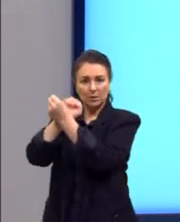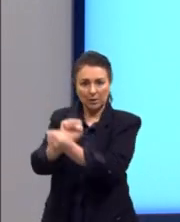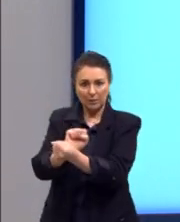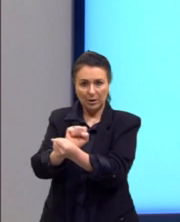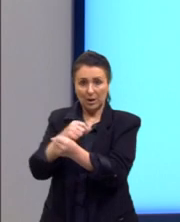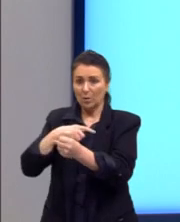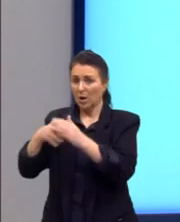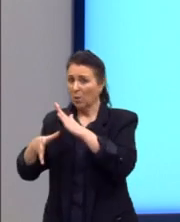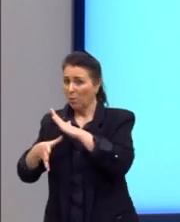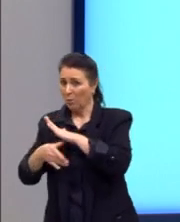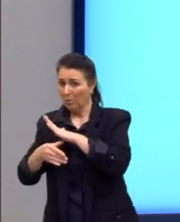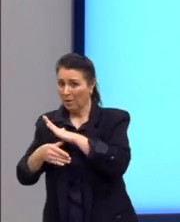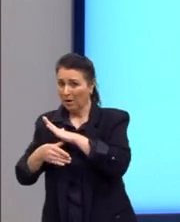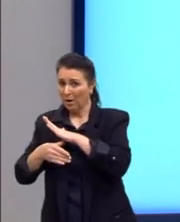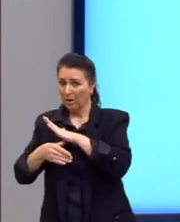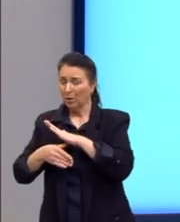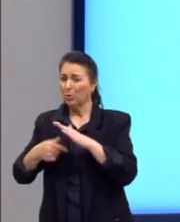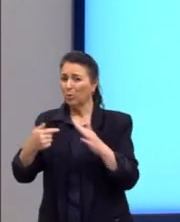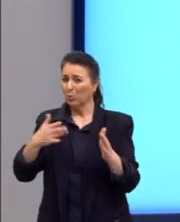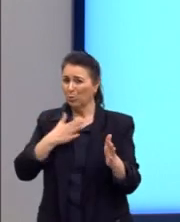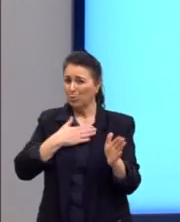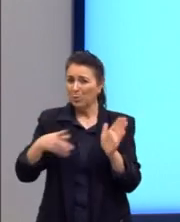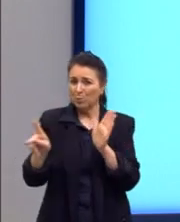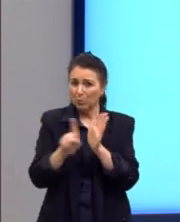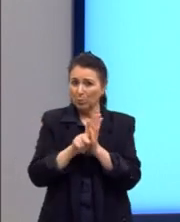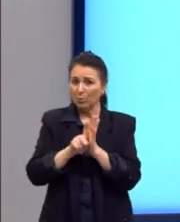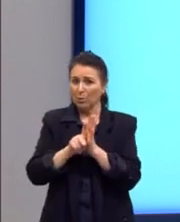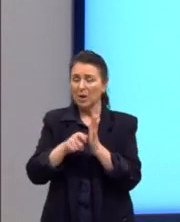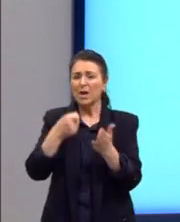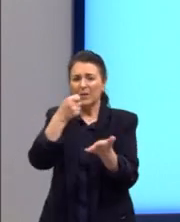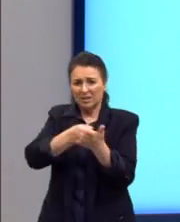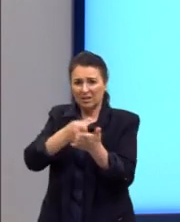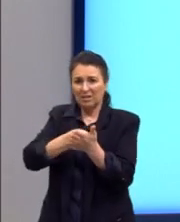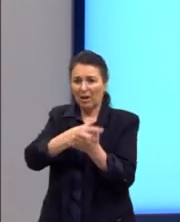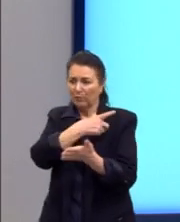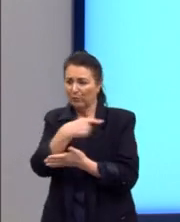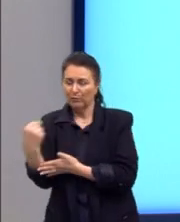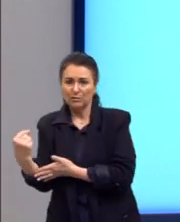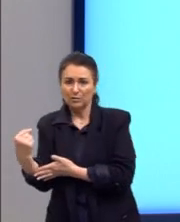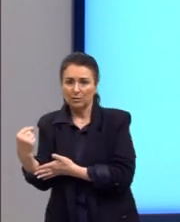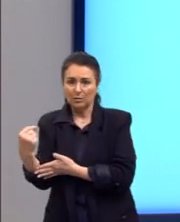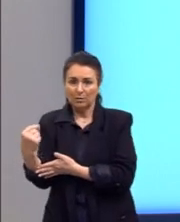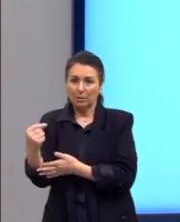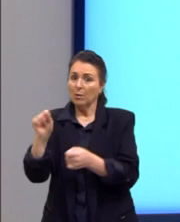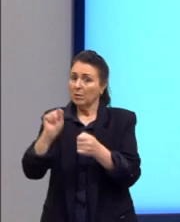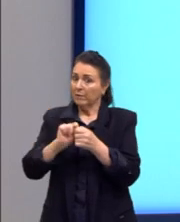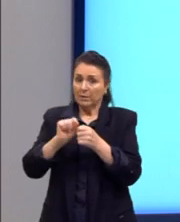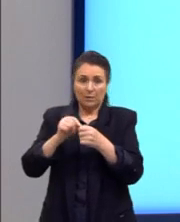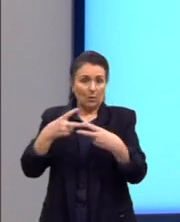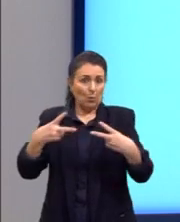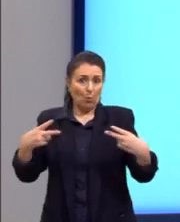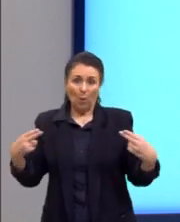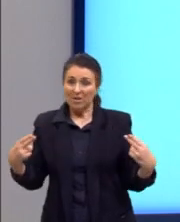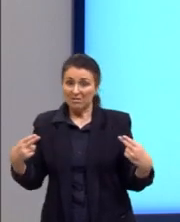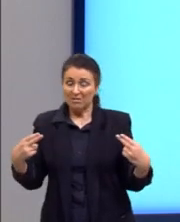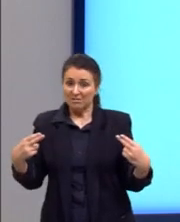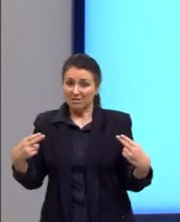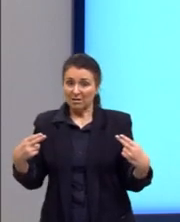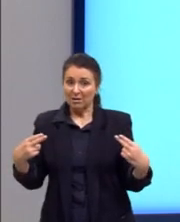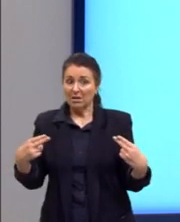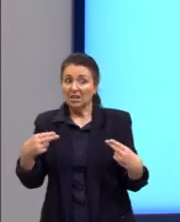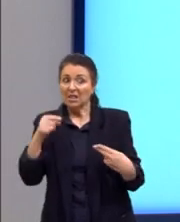mestre. Eu ia tentar fugir. Então, eu cometeria, faria atos que seriam considerados criminosos.